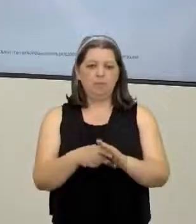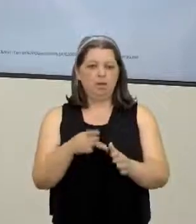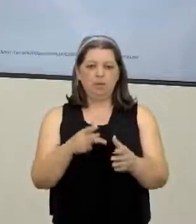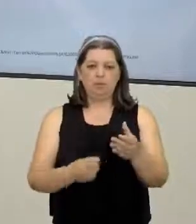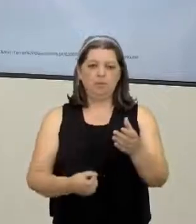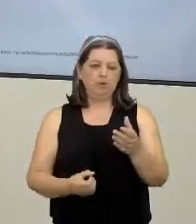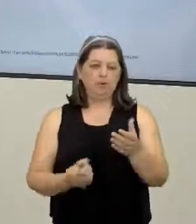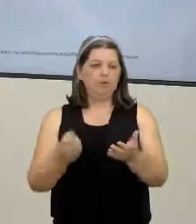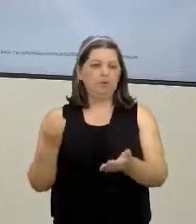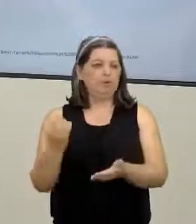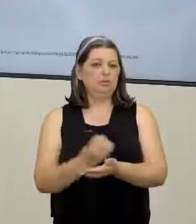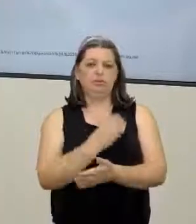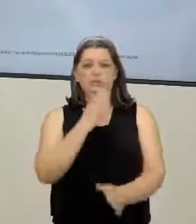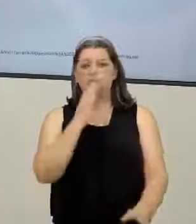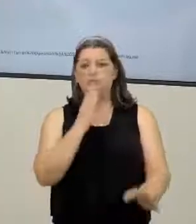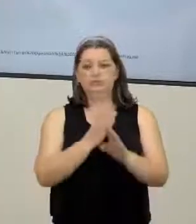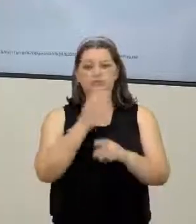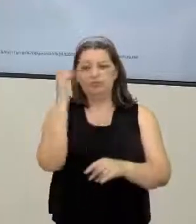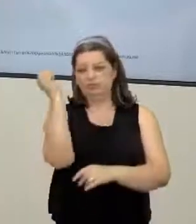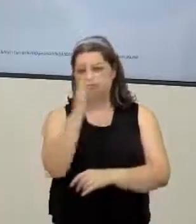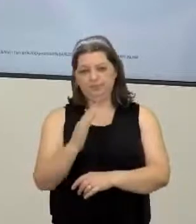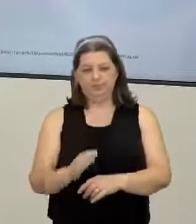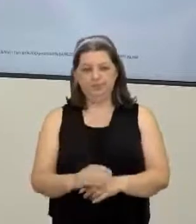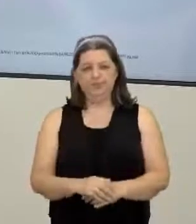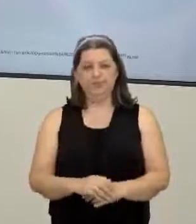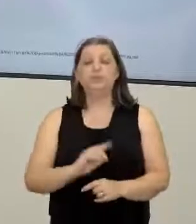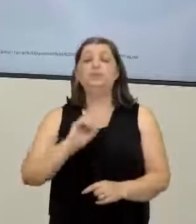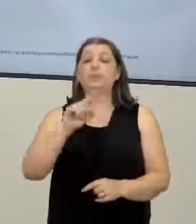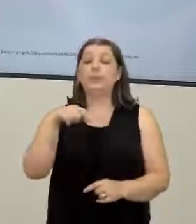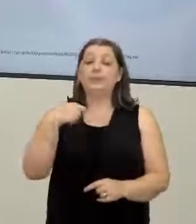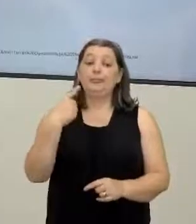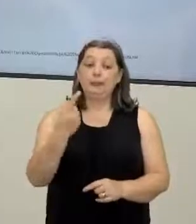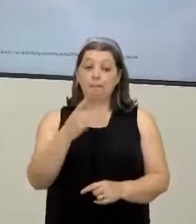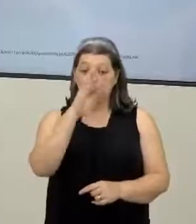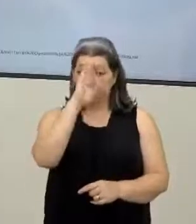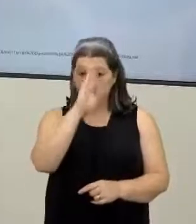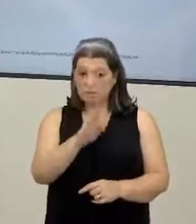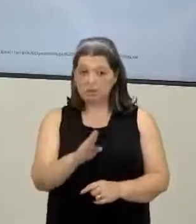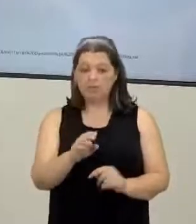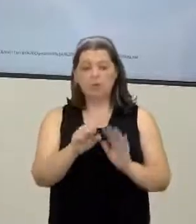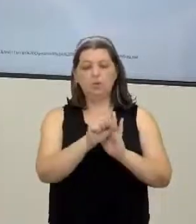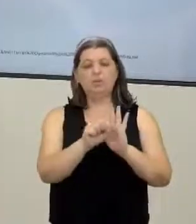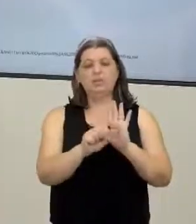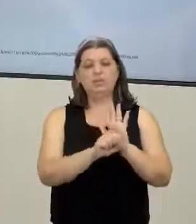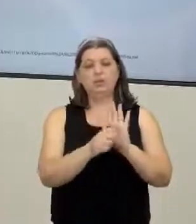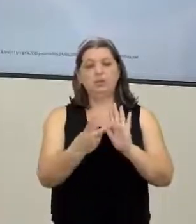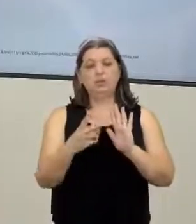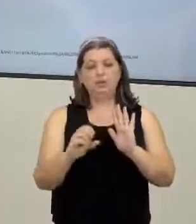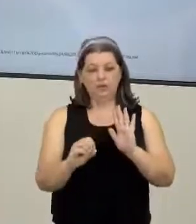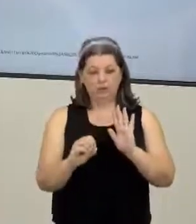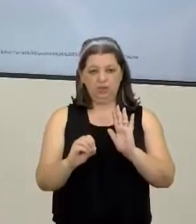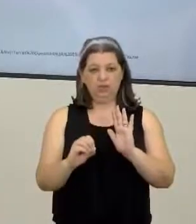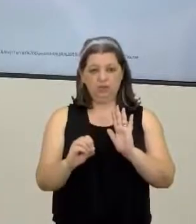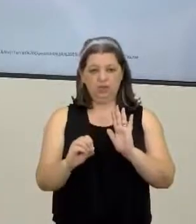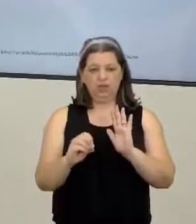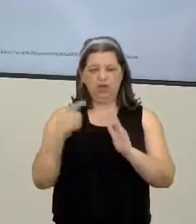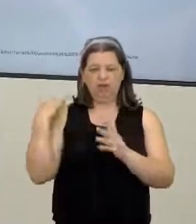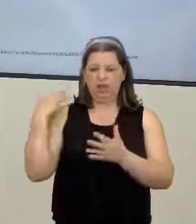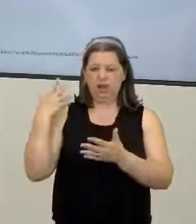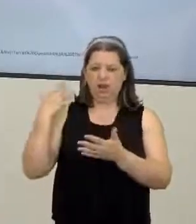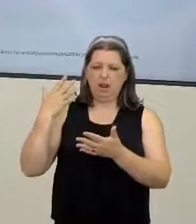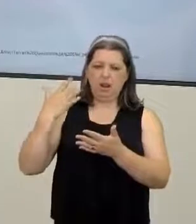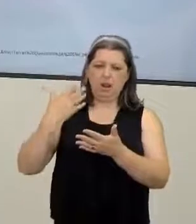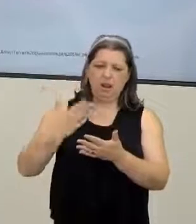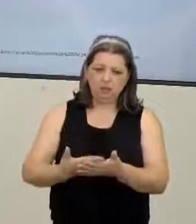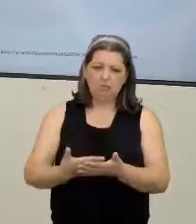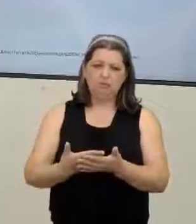E as leis vão seguindo aí depois Principalmente no século XX Então passou-se muito tempo Então até